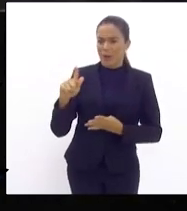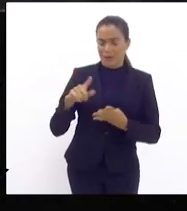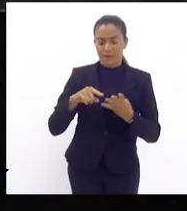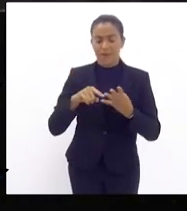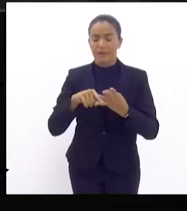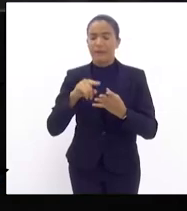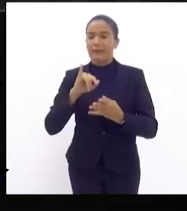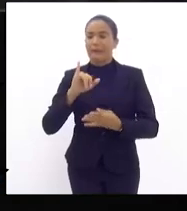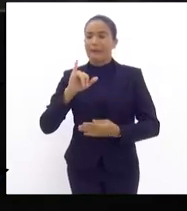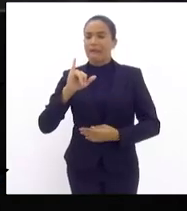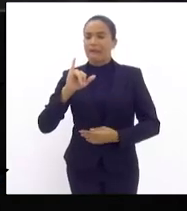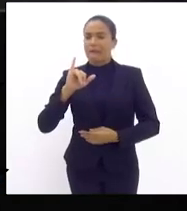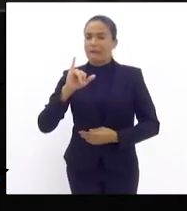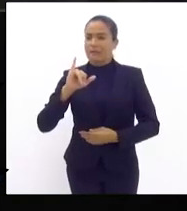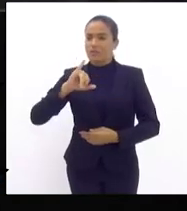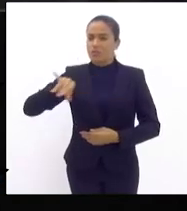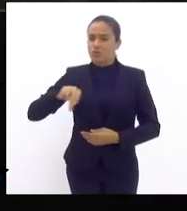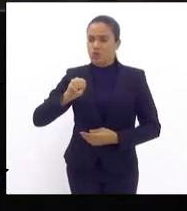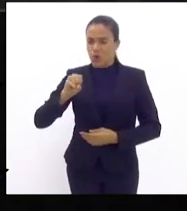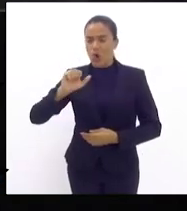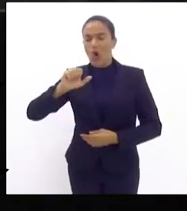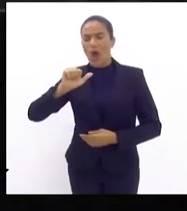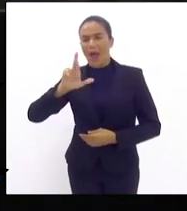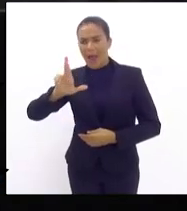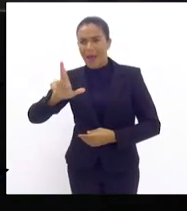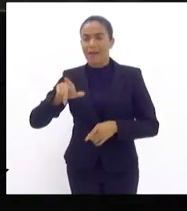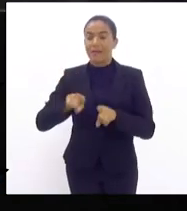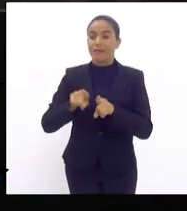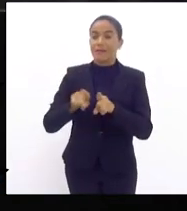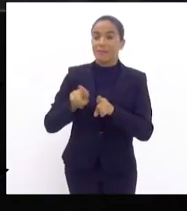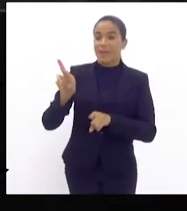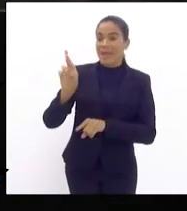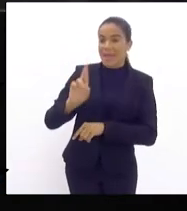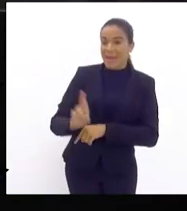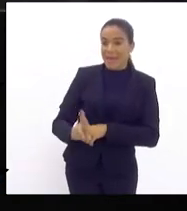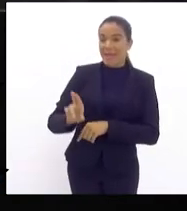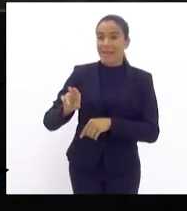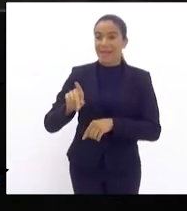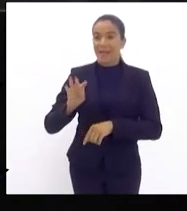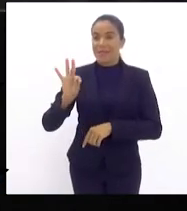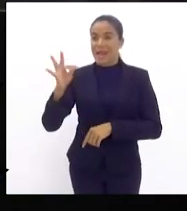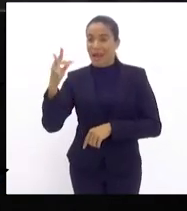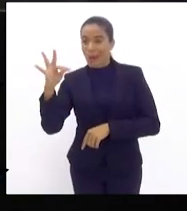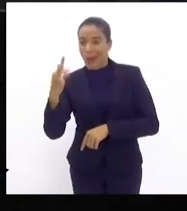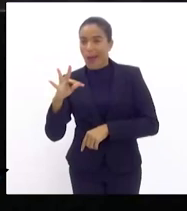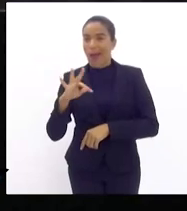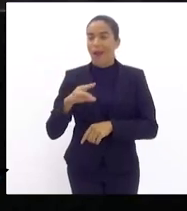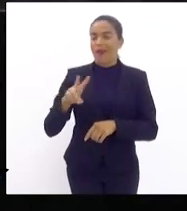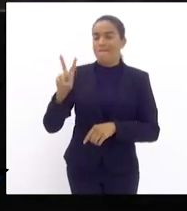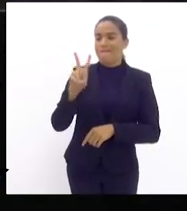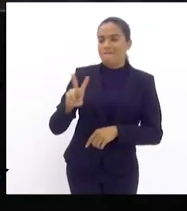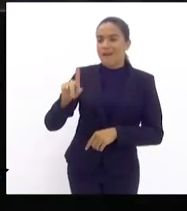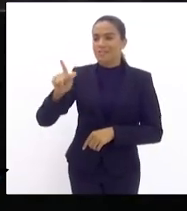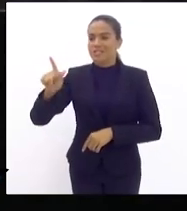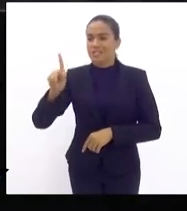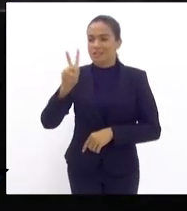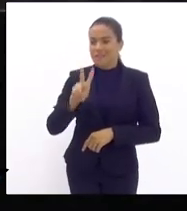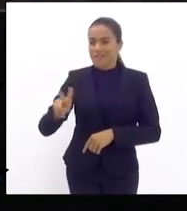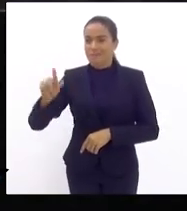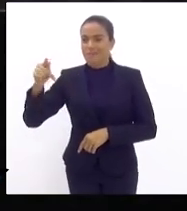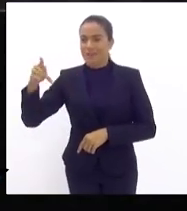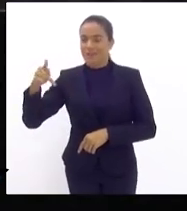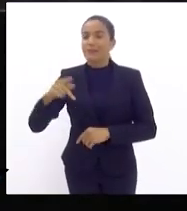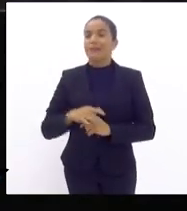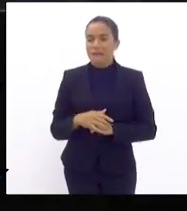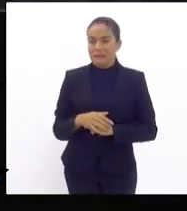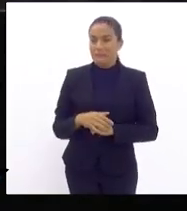Jacarepaguá Joá Praça Seca Requeiros Bandeirantes Tanque Taquara Vagem Grande Vagem Pequena Vila Valqueire bem